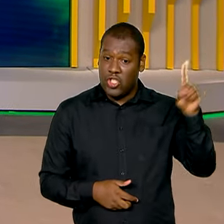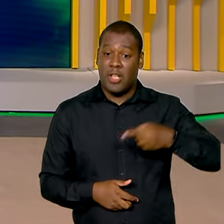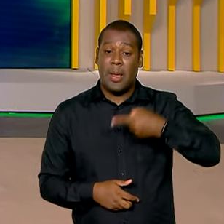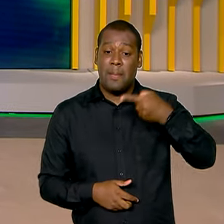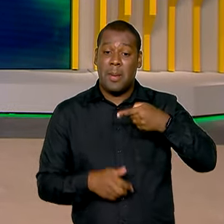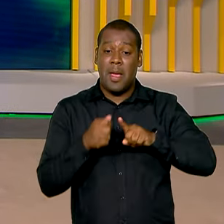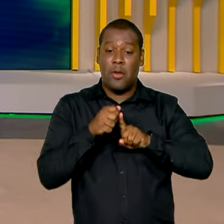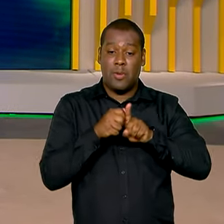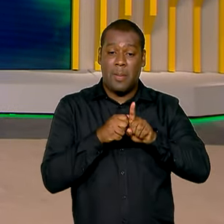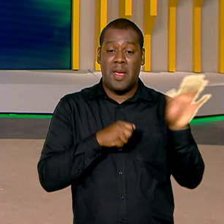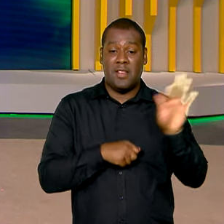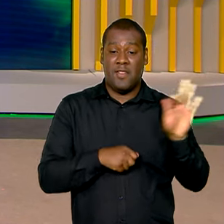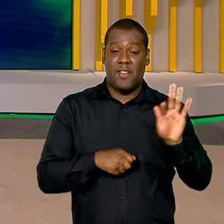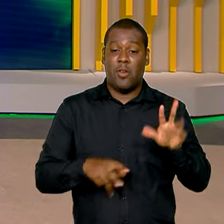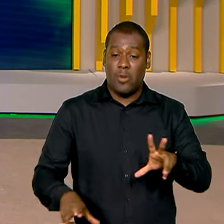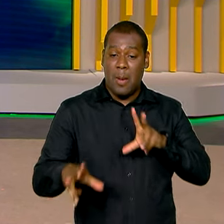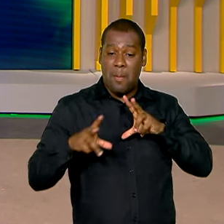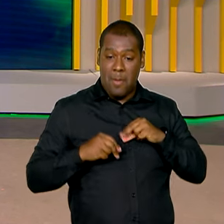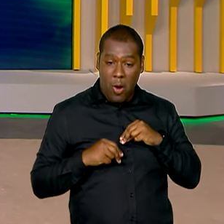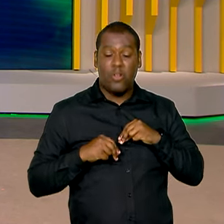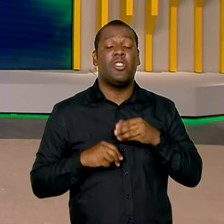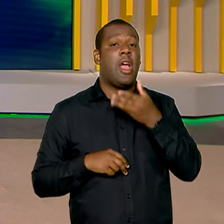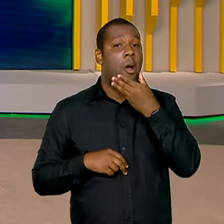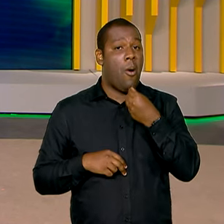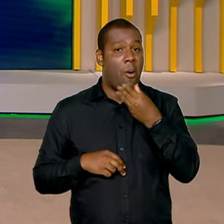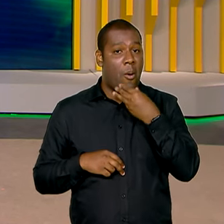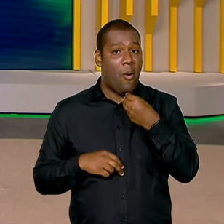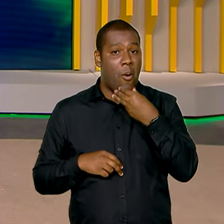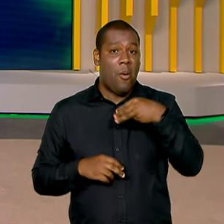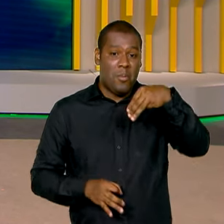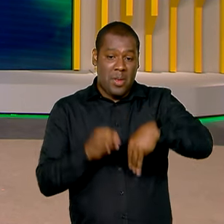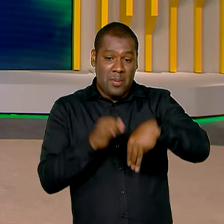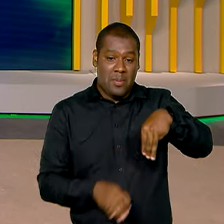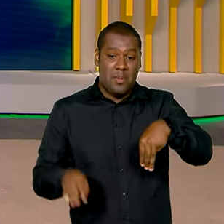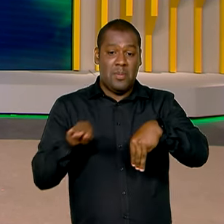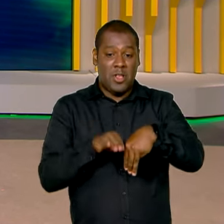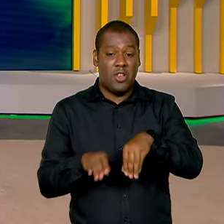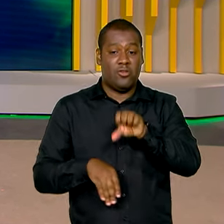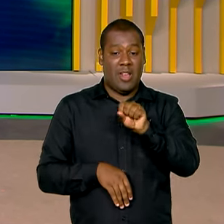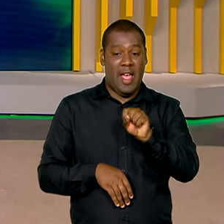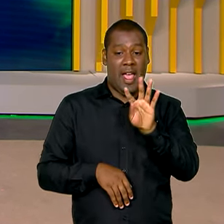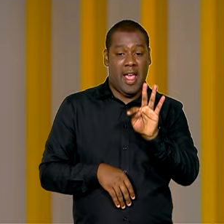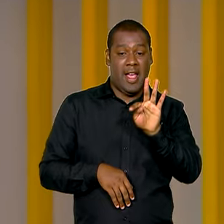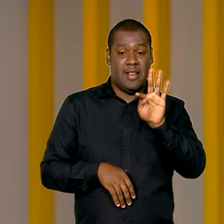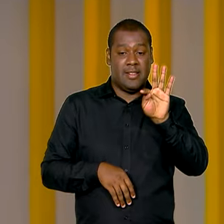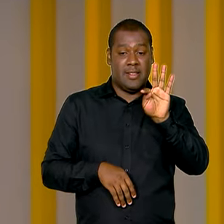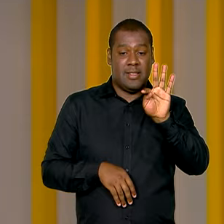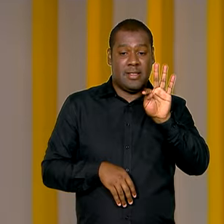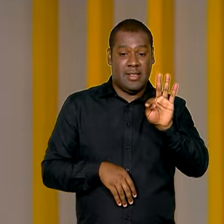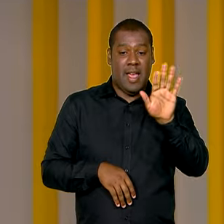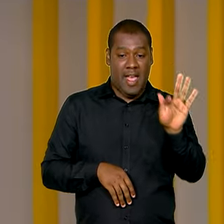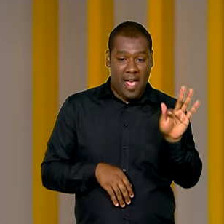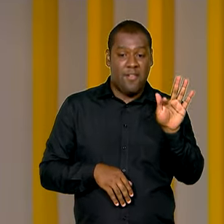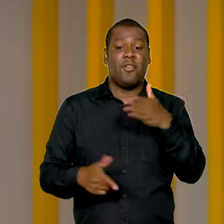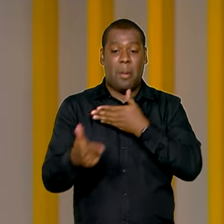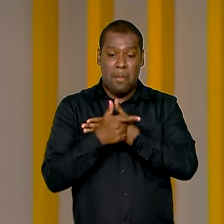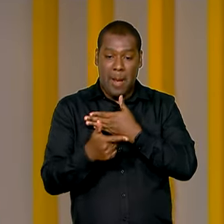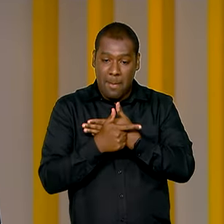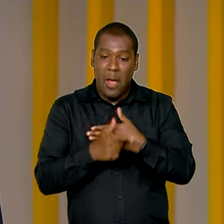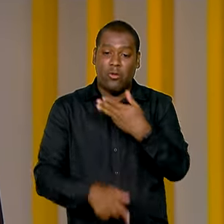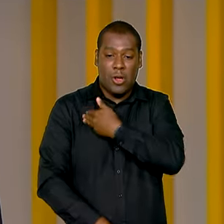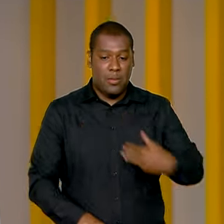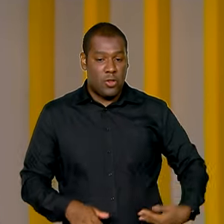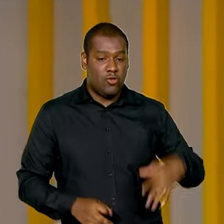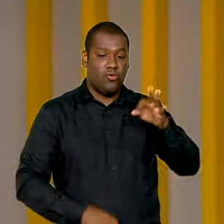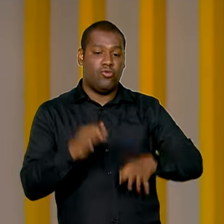tomará posse no Ministério o ministro aposentado do Supremo Tribunal Federal, Ricardo Lewandowski. E nesta terça-feira, o